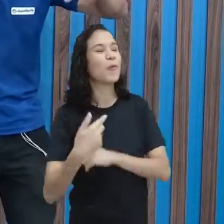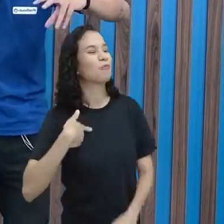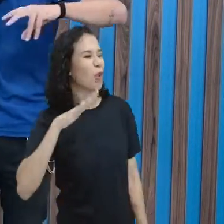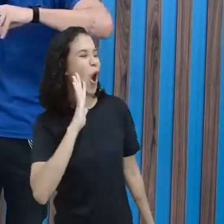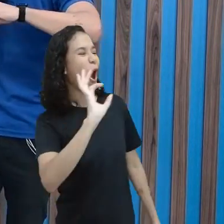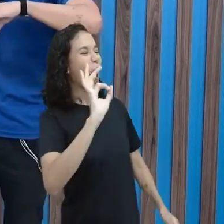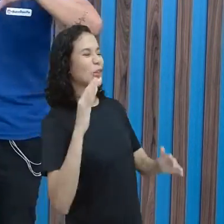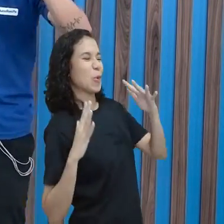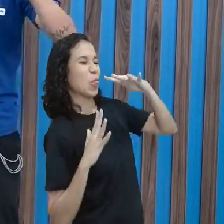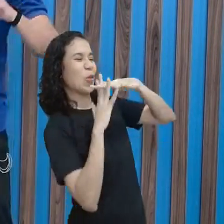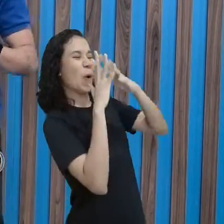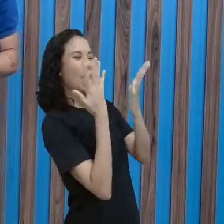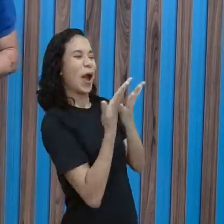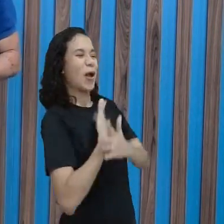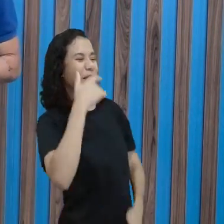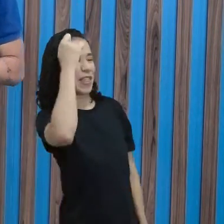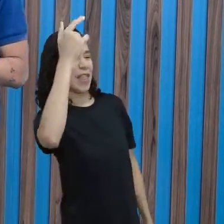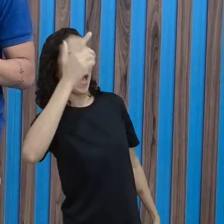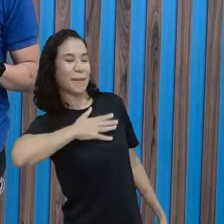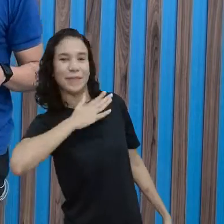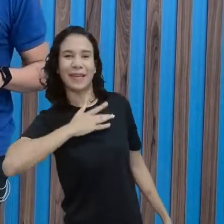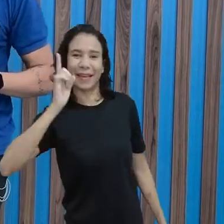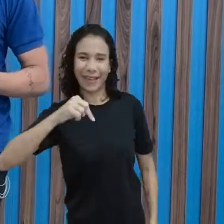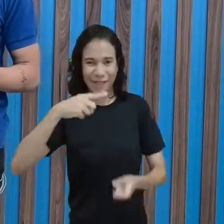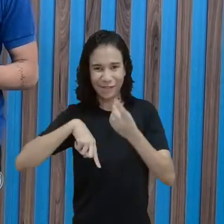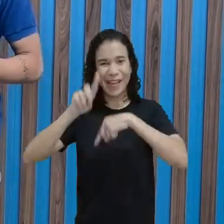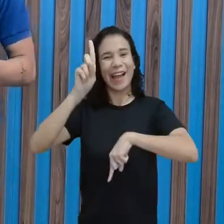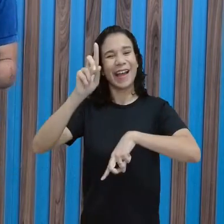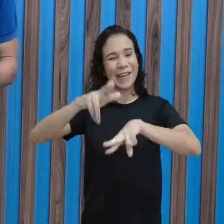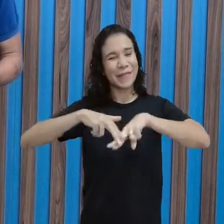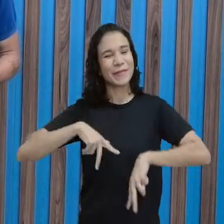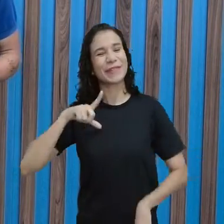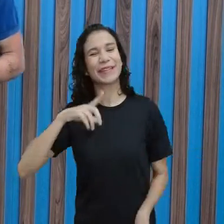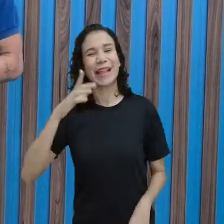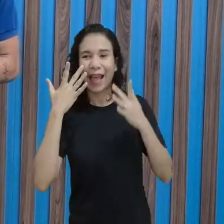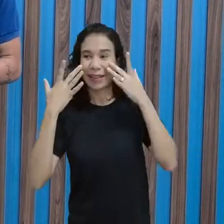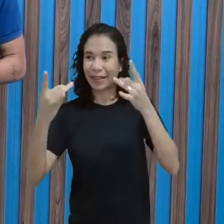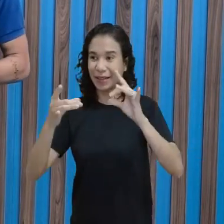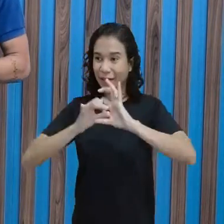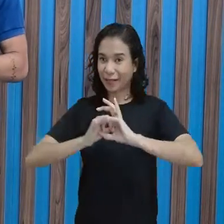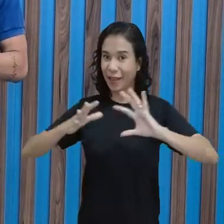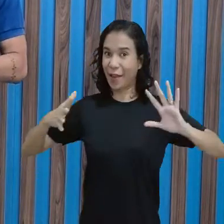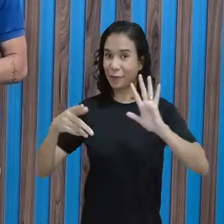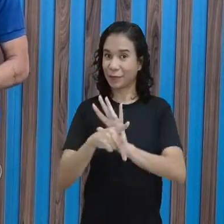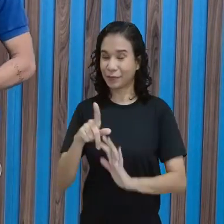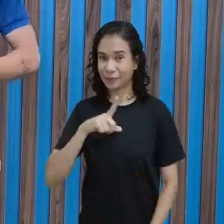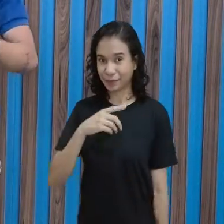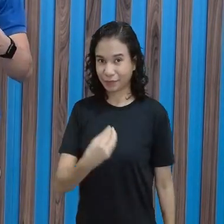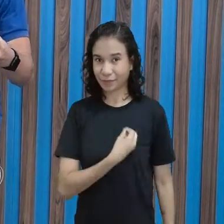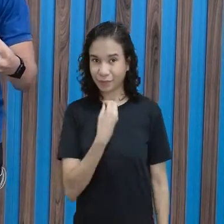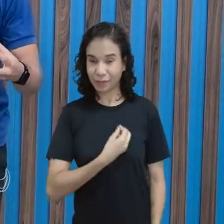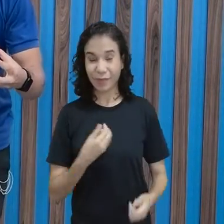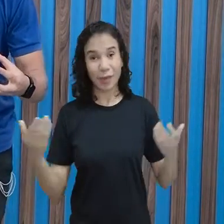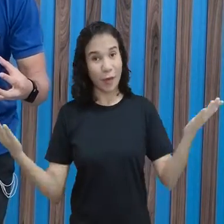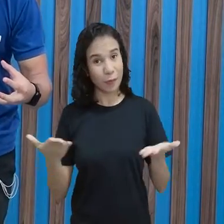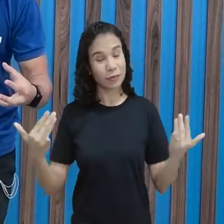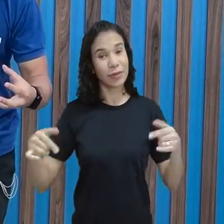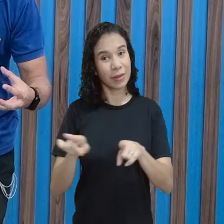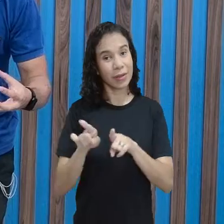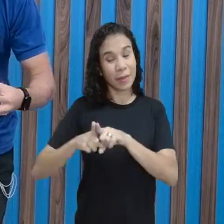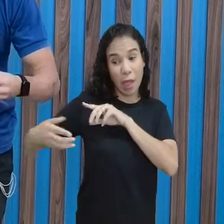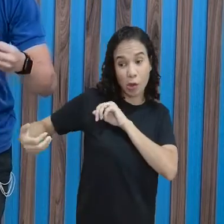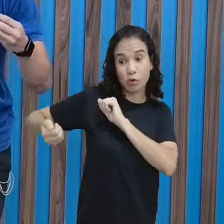a aula foi massa e eu que levei essa ideia, fantástico. Então, fiquem aí à vontade para isso. Estou aqui bem